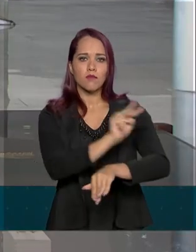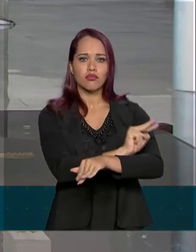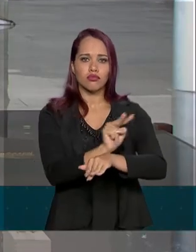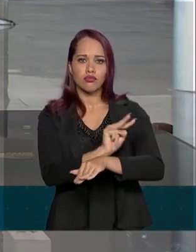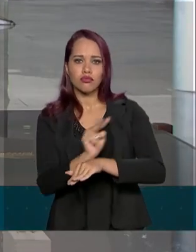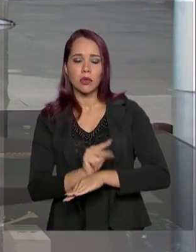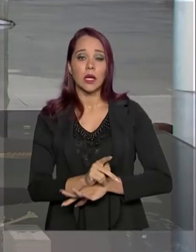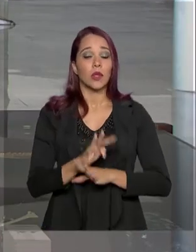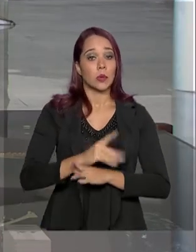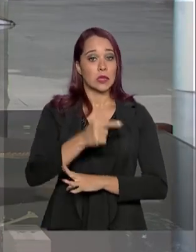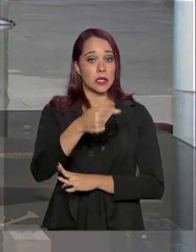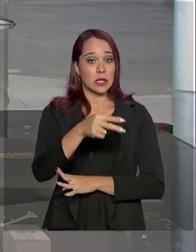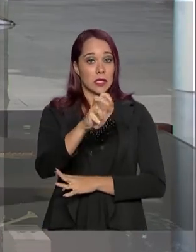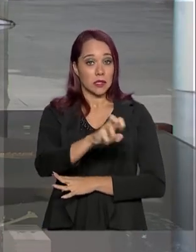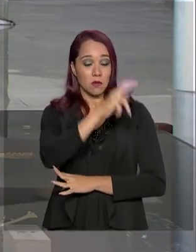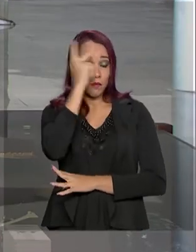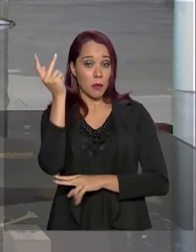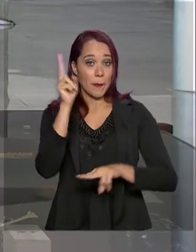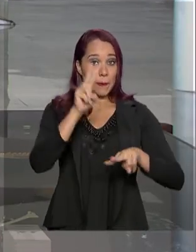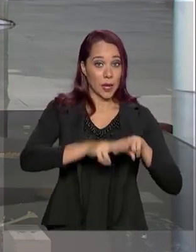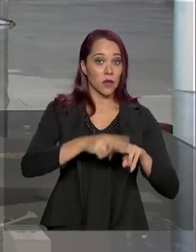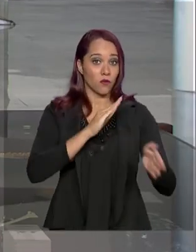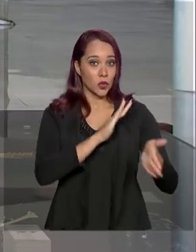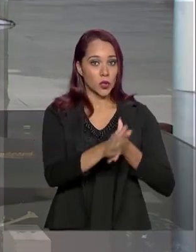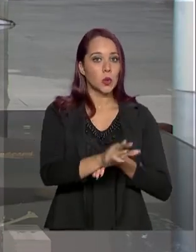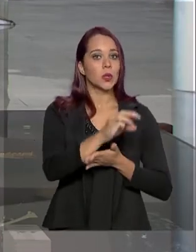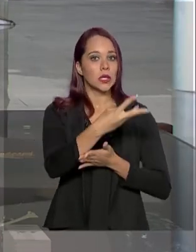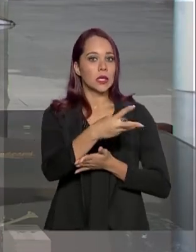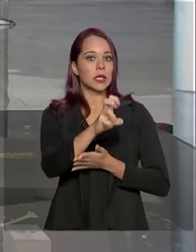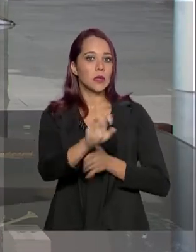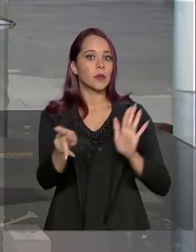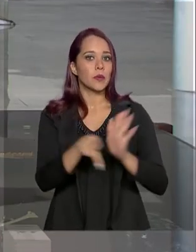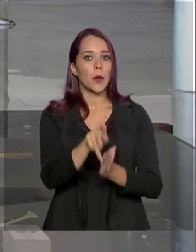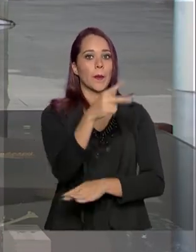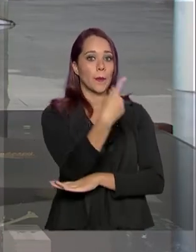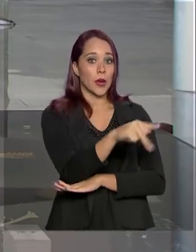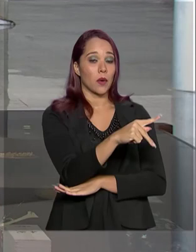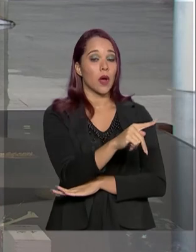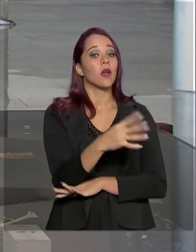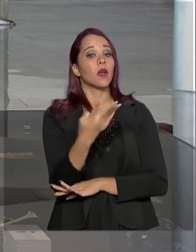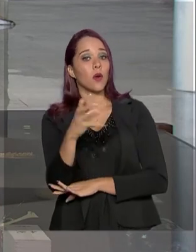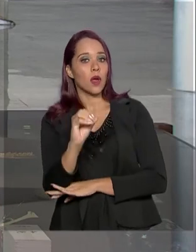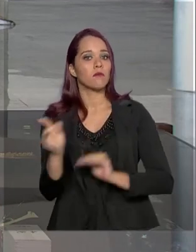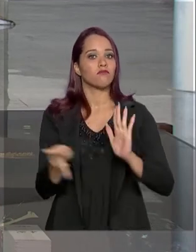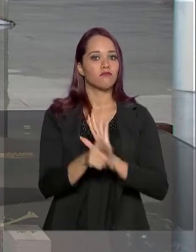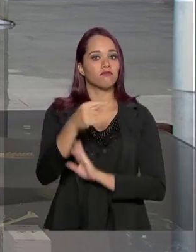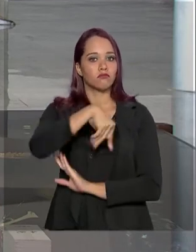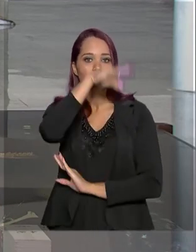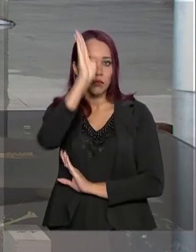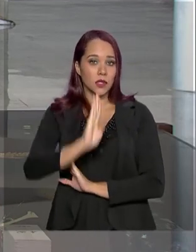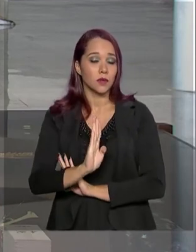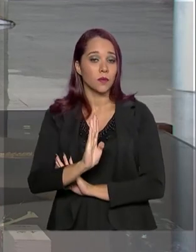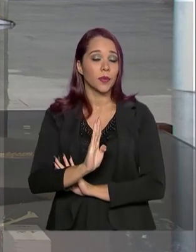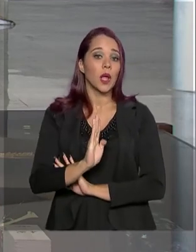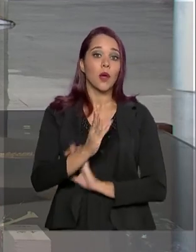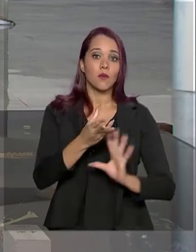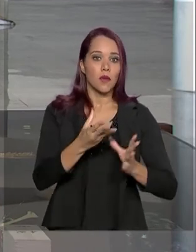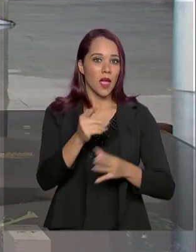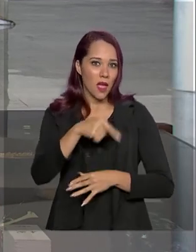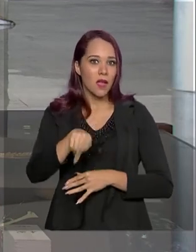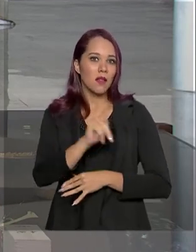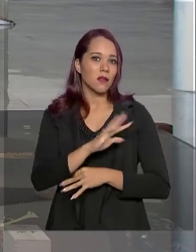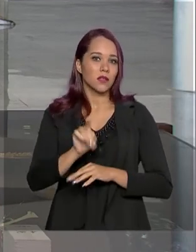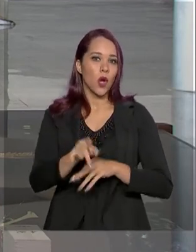75 presos que fugiram, 35 são paraguaios e 40 brasileiros. A maioria deles